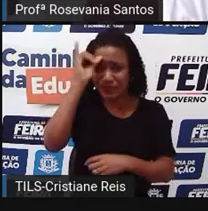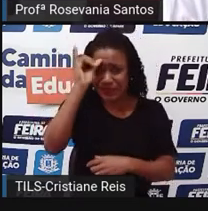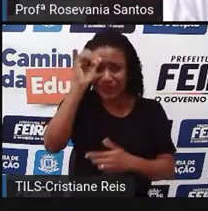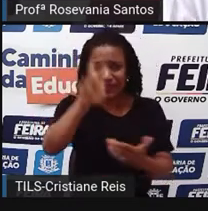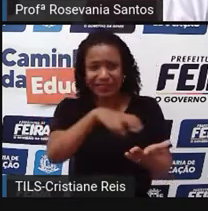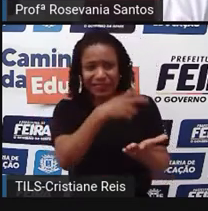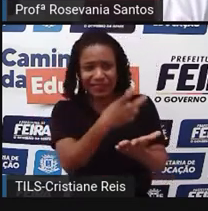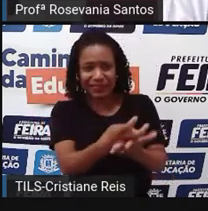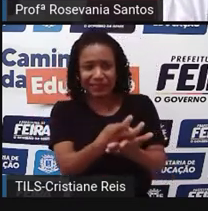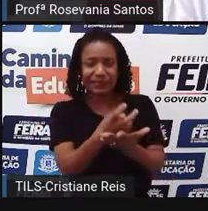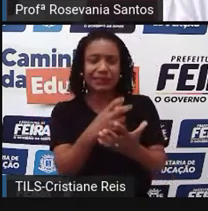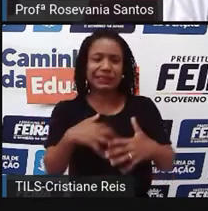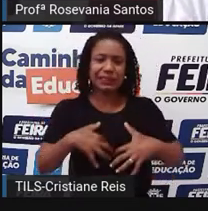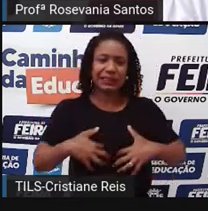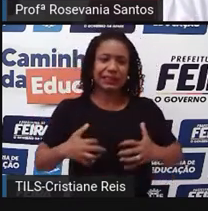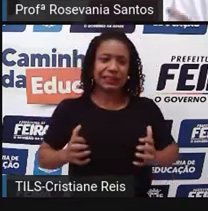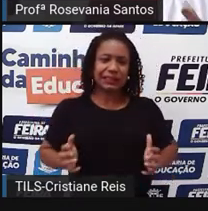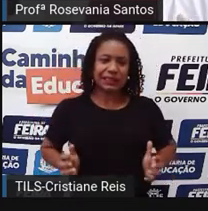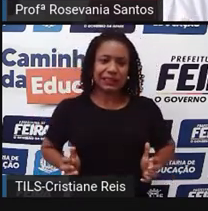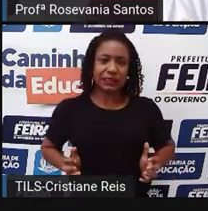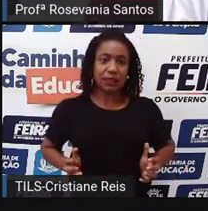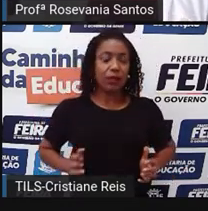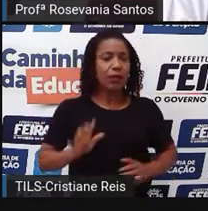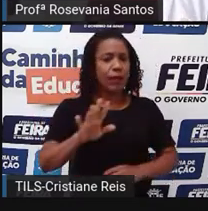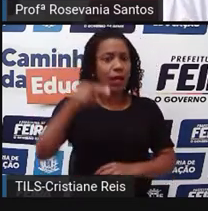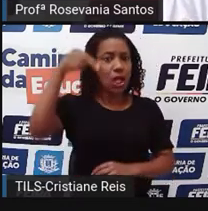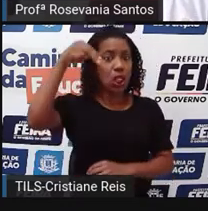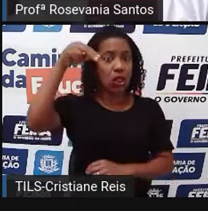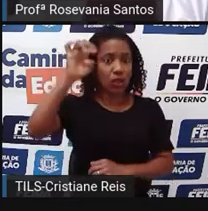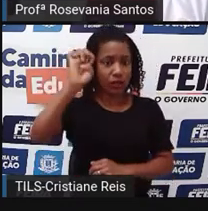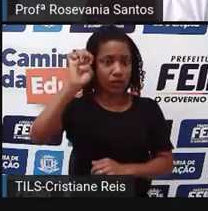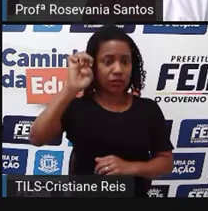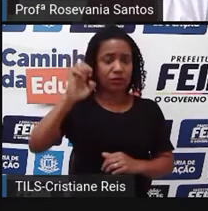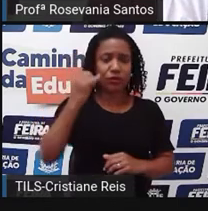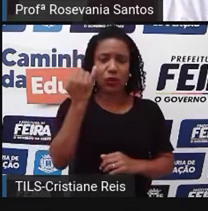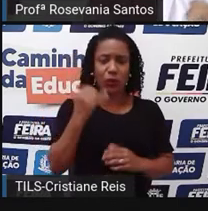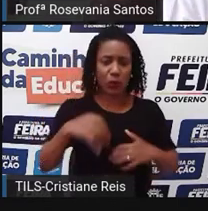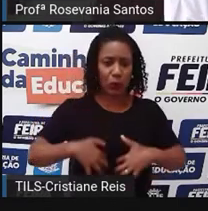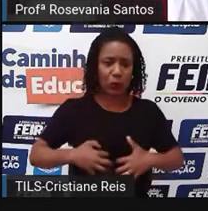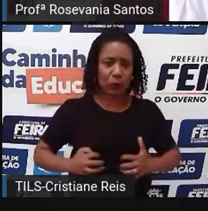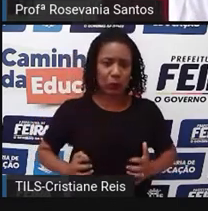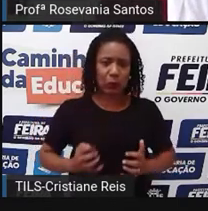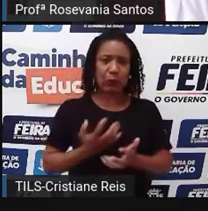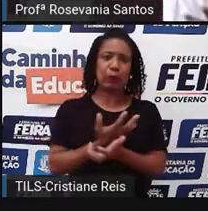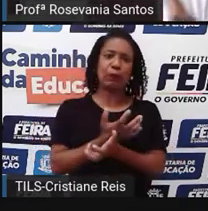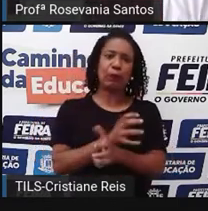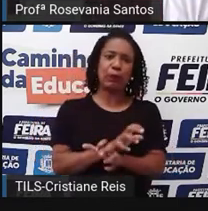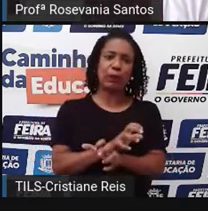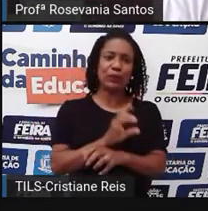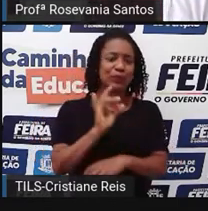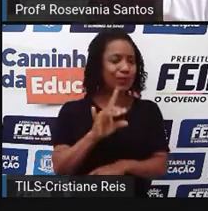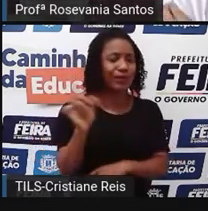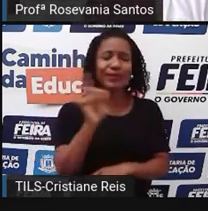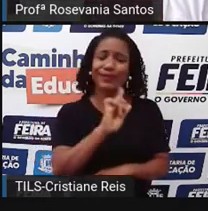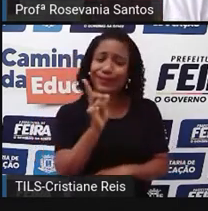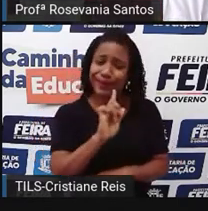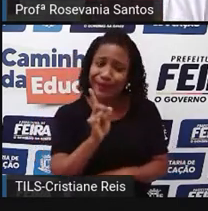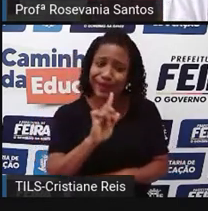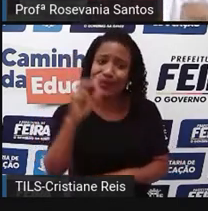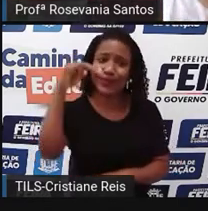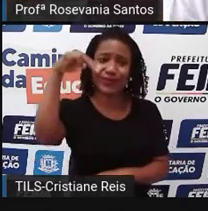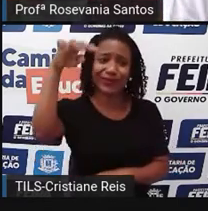nós não temos só seca no nordeste. Nós temos também um certo grau de desenvolvimento, já ligado à agricultura, ligado também à